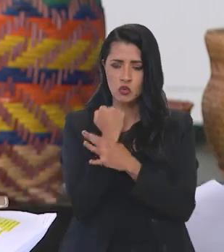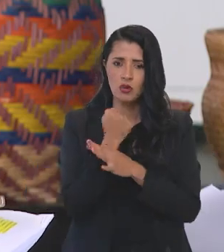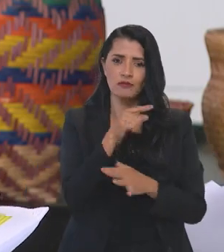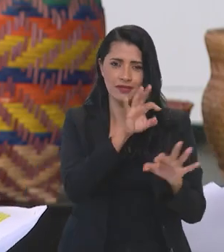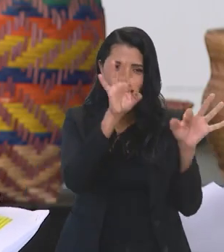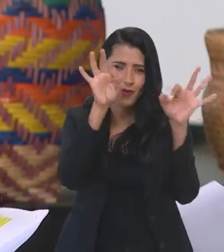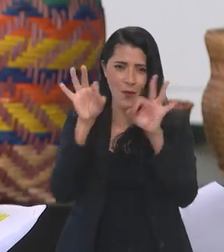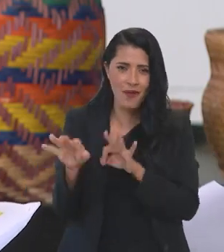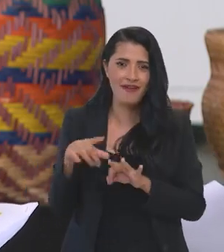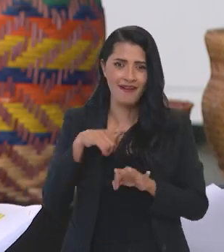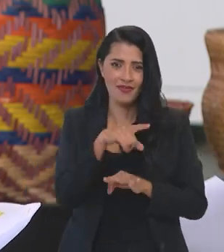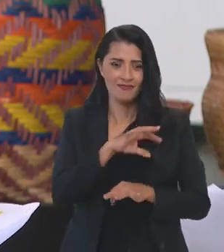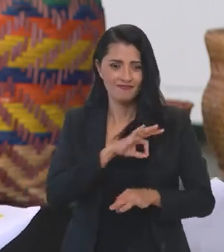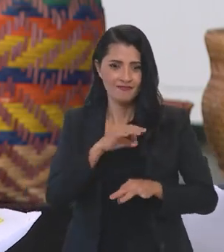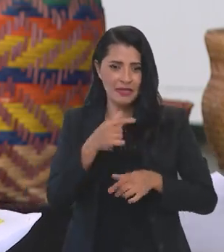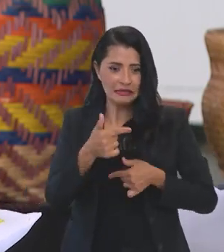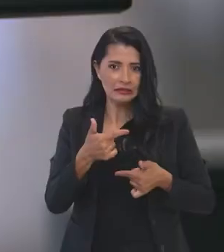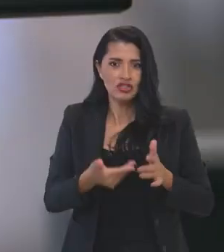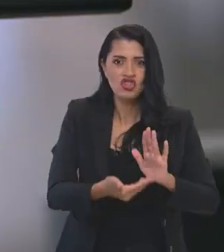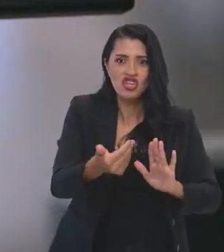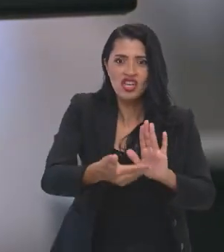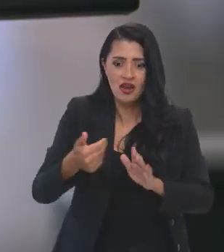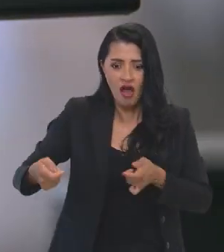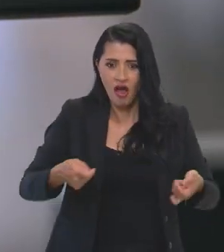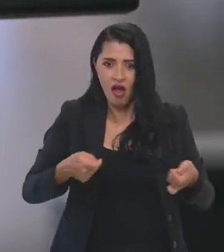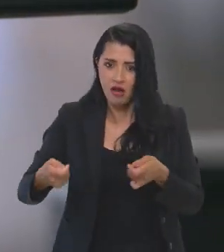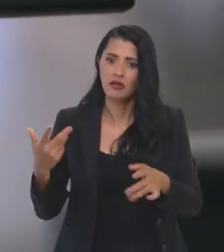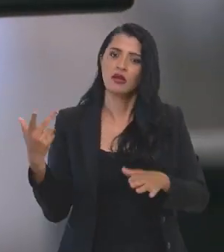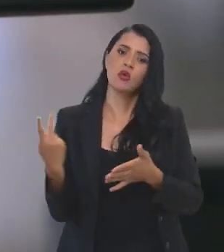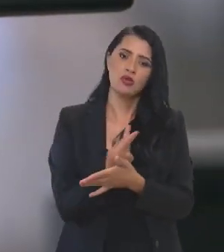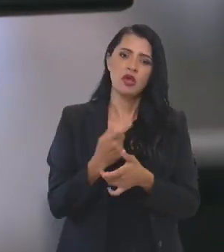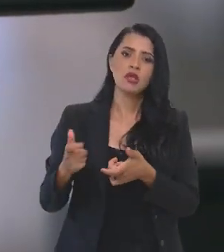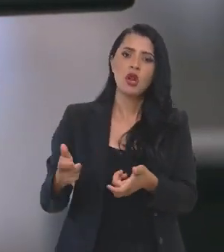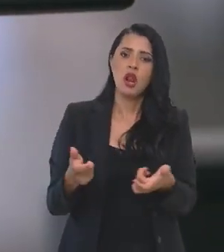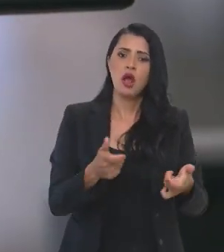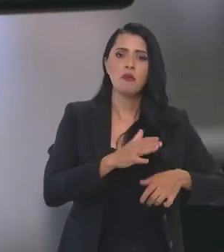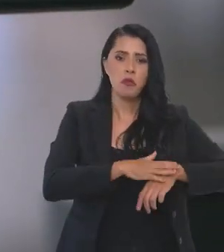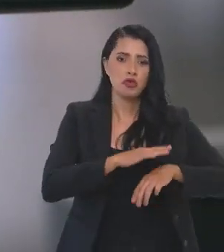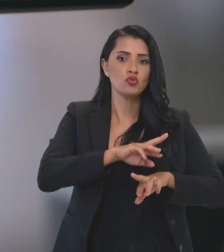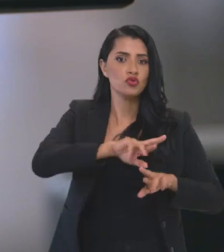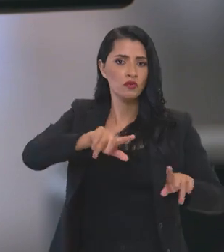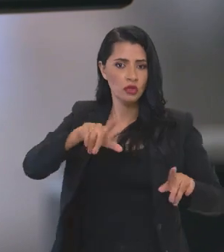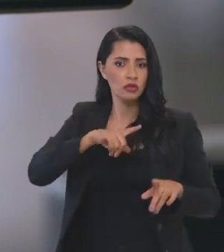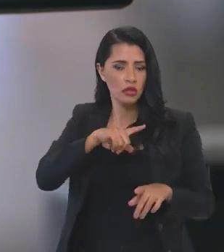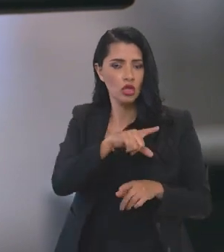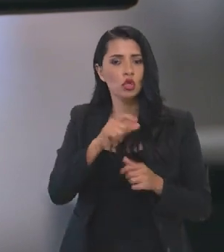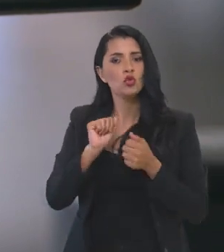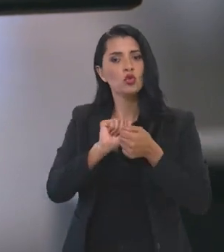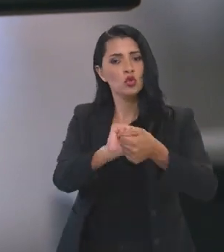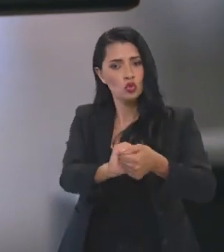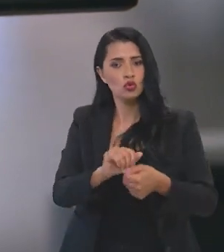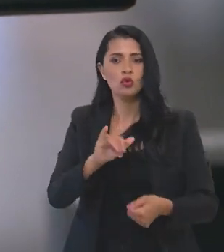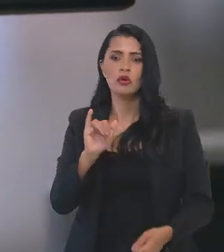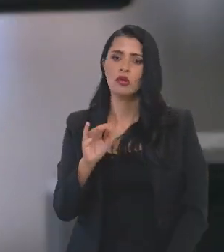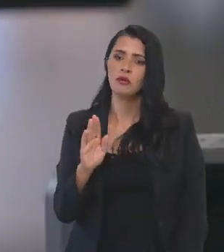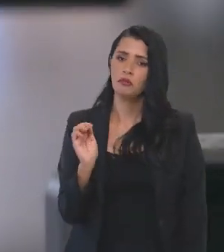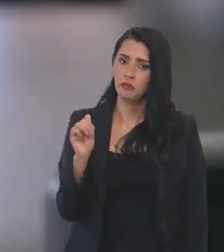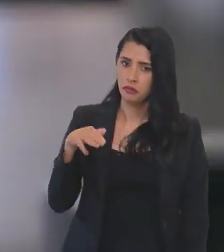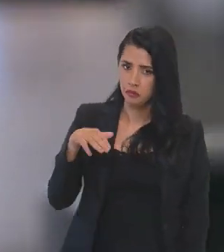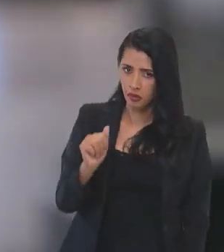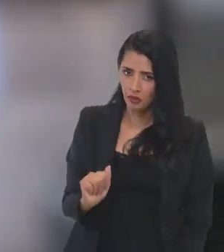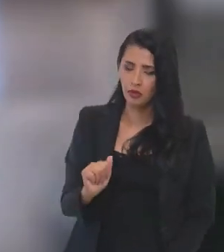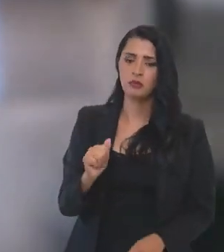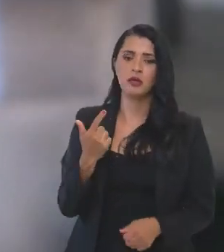Vocês têm acompanhado as operações de desintrusão que acontecem em diferentes momentos, junto com o IBAMA, que,